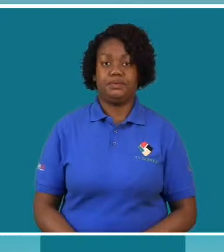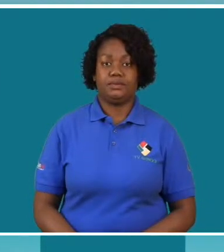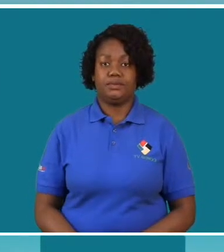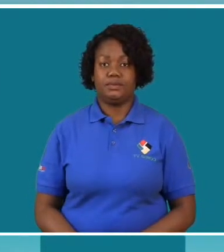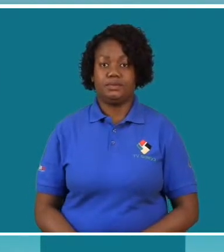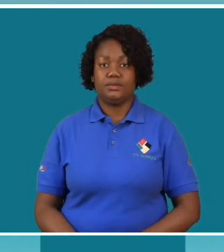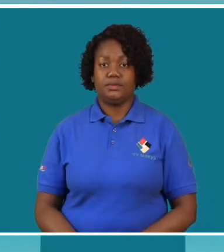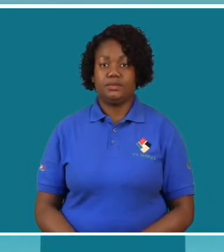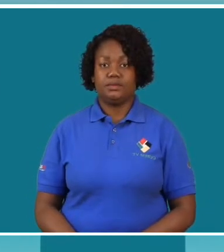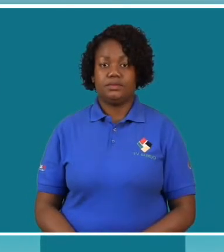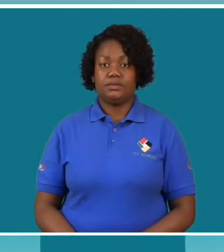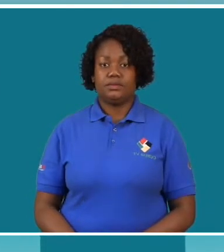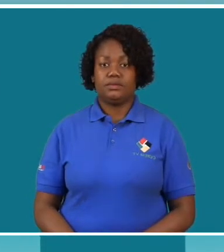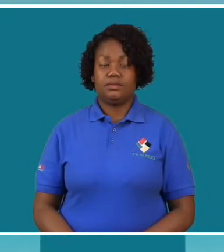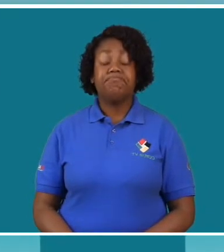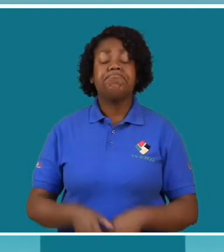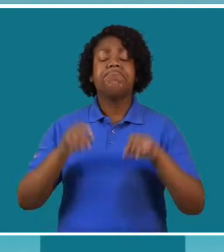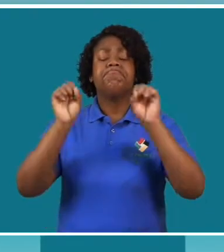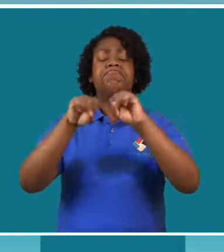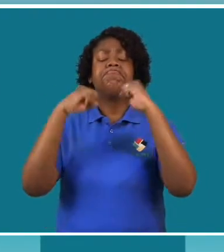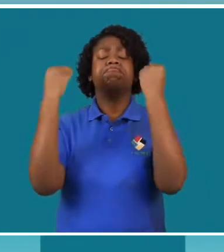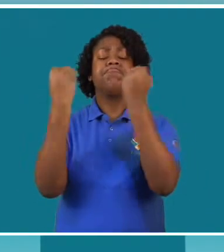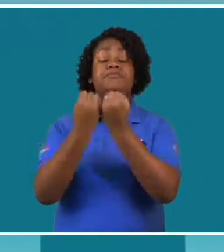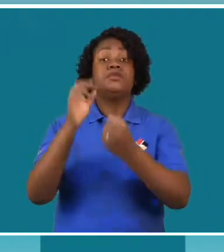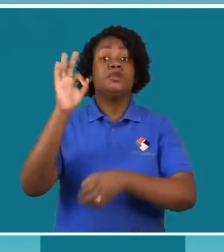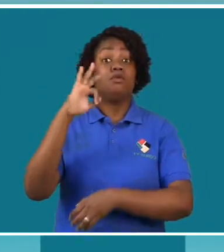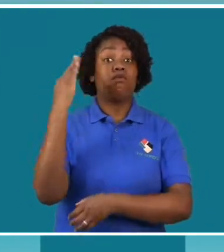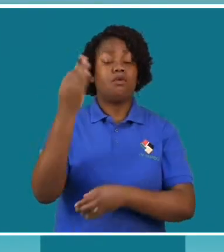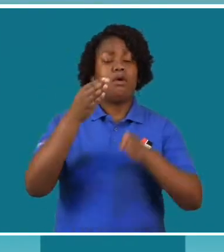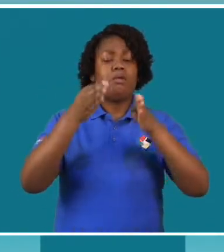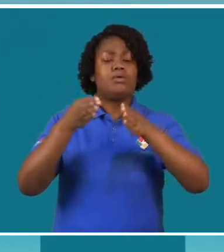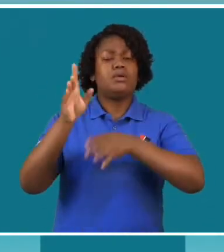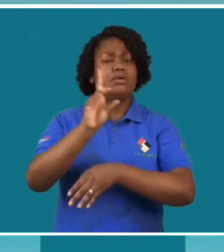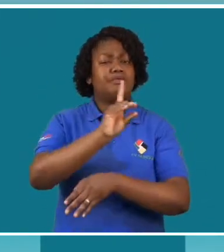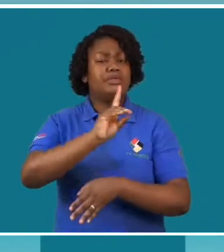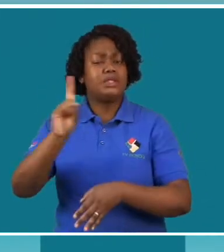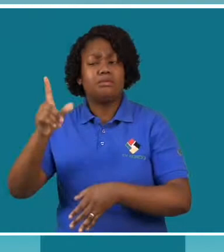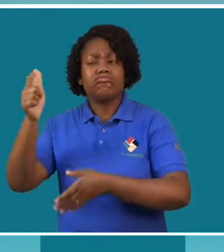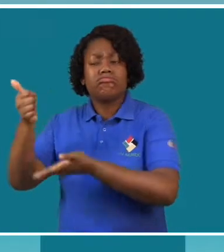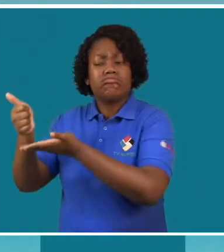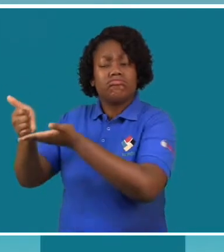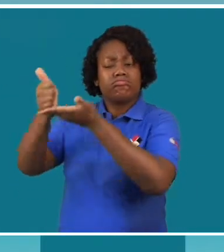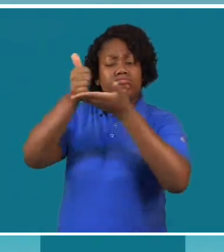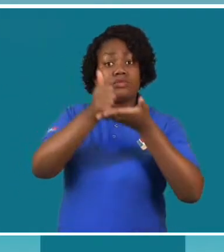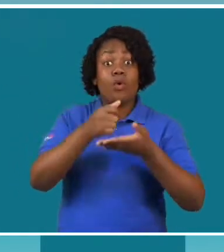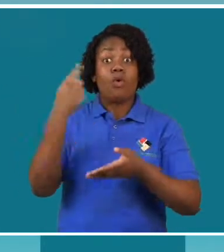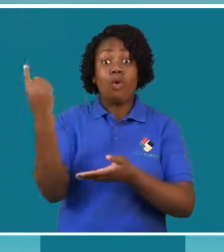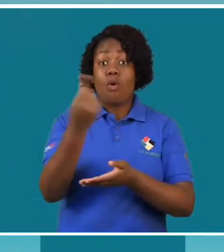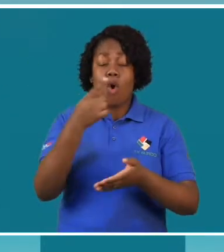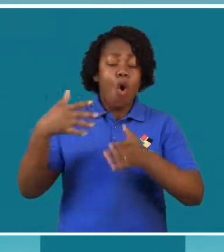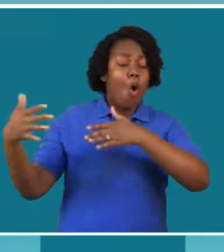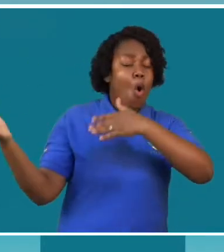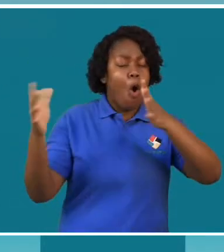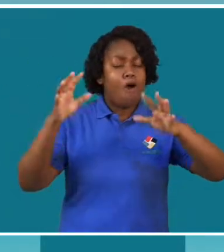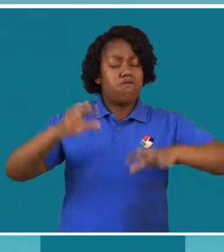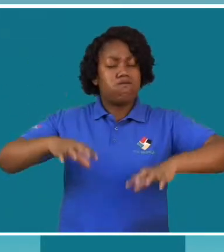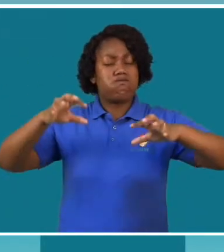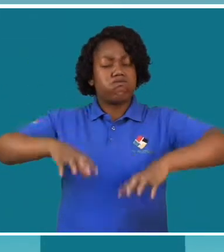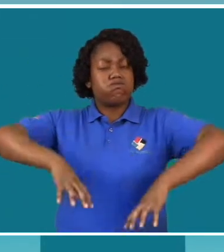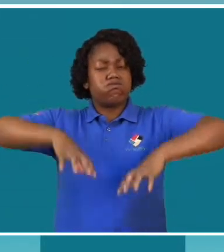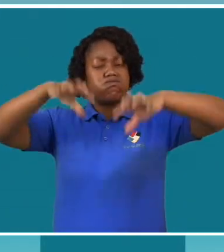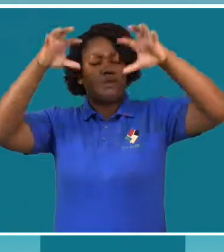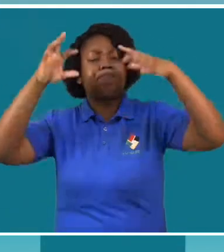No âmbito do apoio prestado às vítimas do ciclone DAE que fustigou a região centro do país, o Fórum das